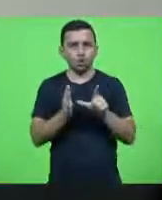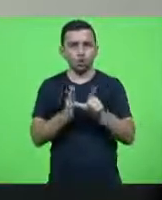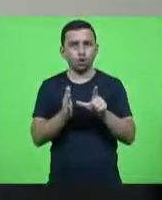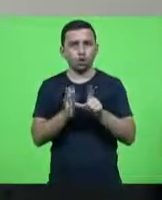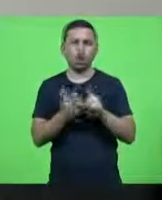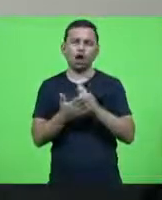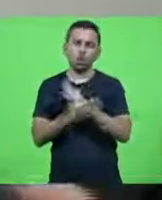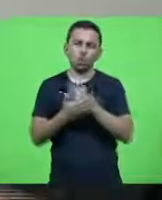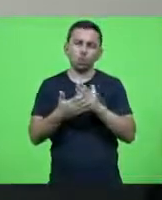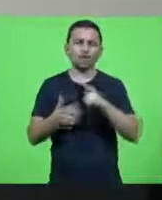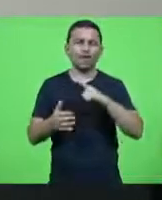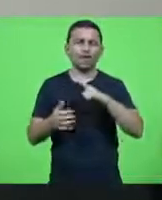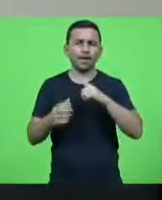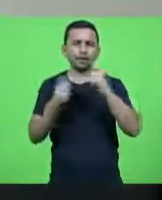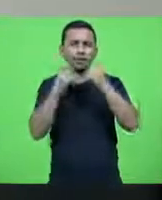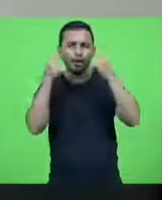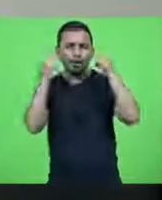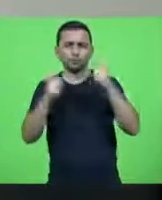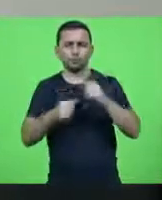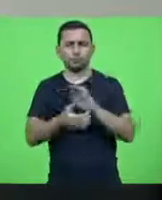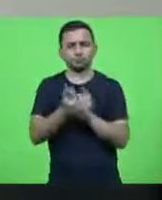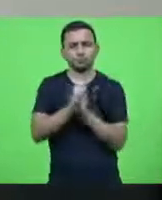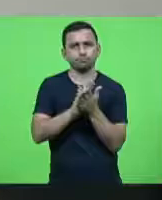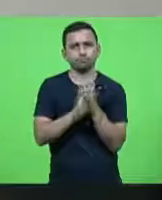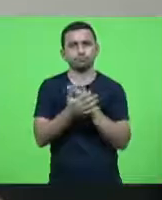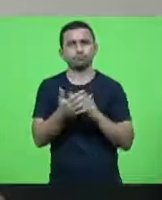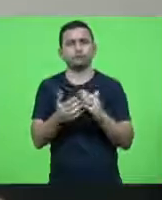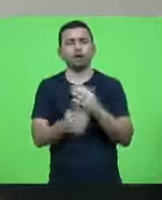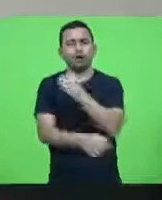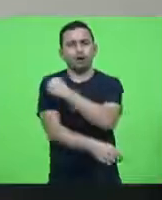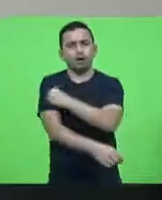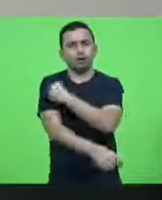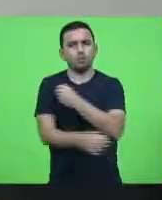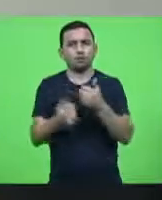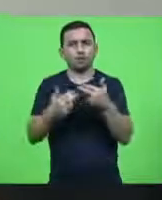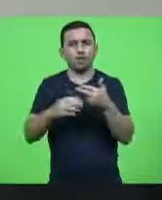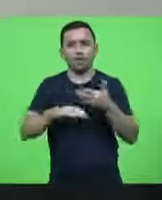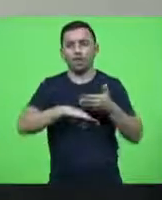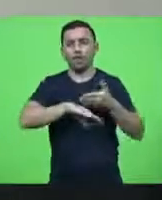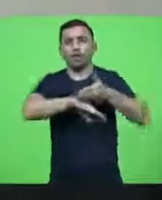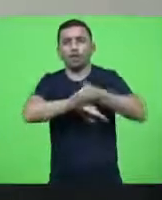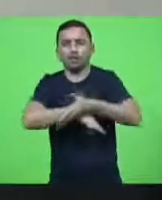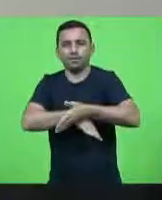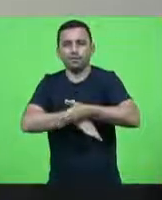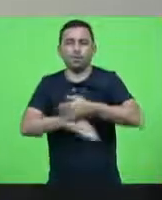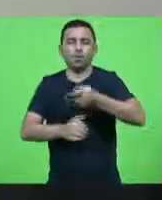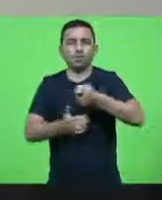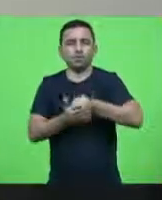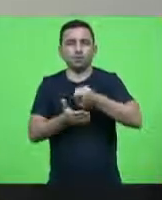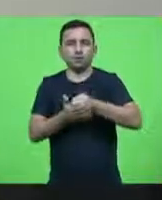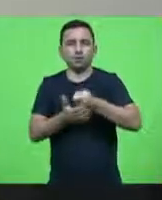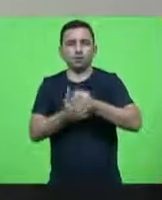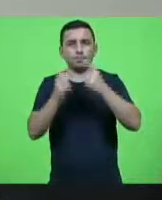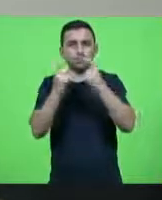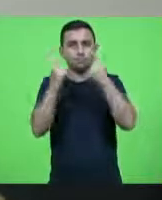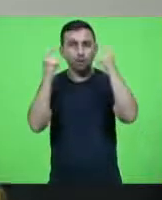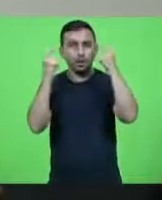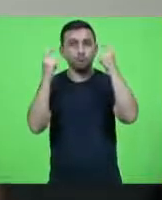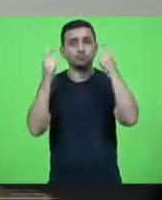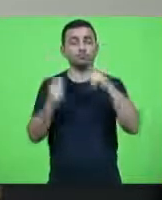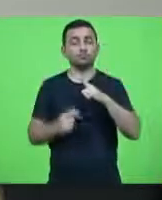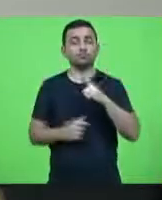restrições com álcool em gel todo mundo quando entra no estabelecimento obrigatoriamente tem que ter a máscara